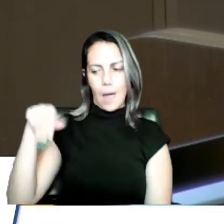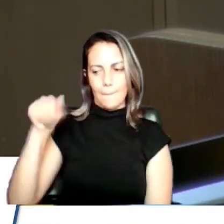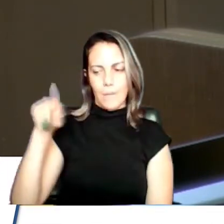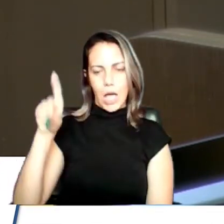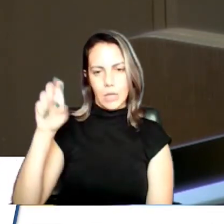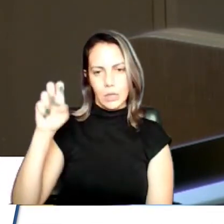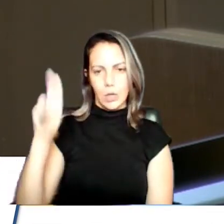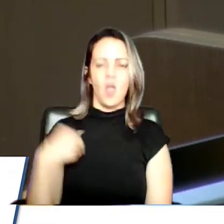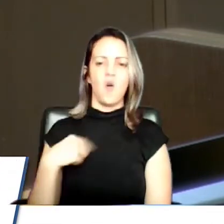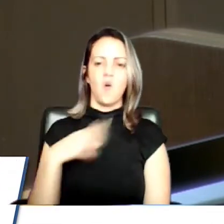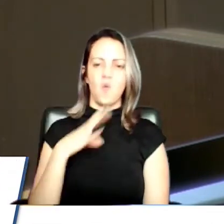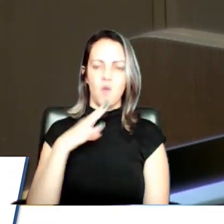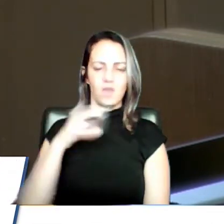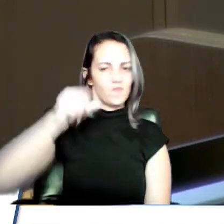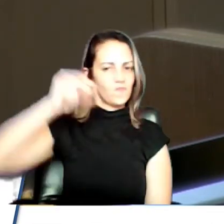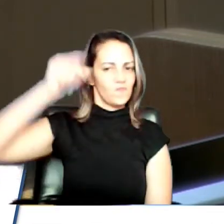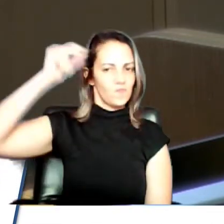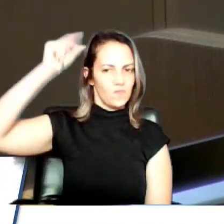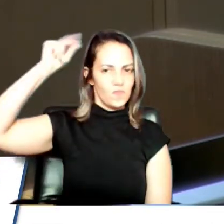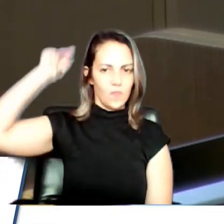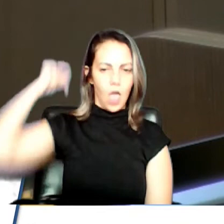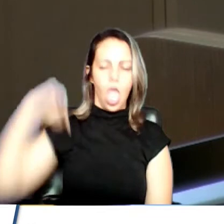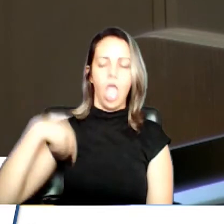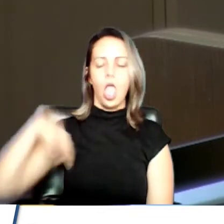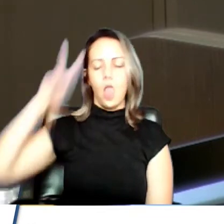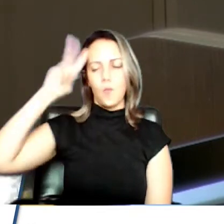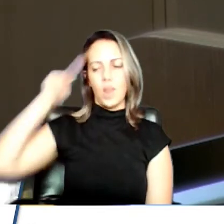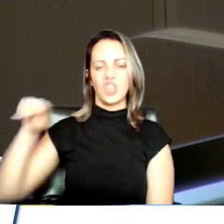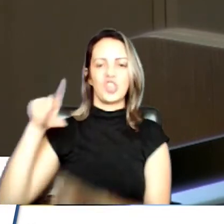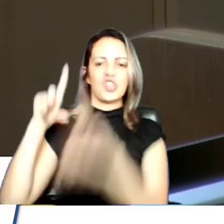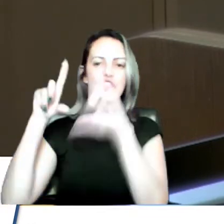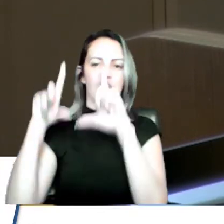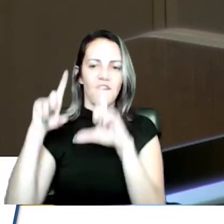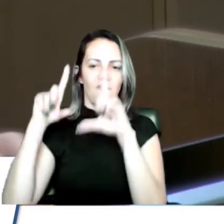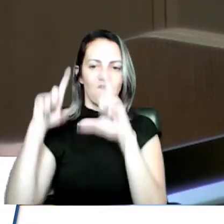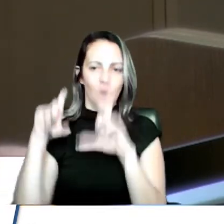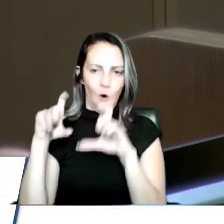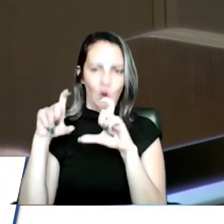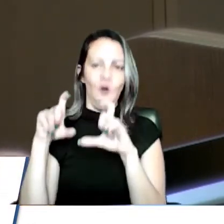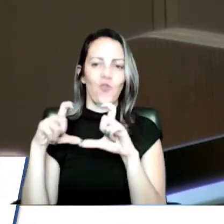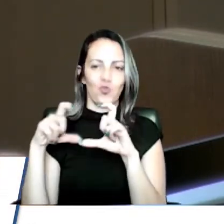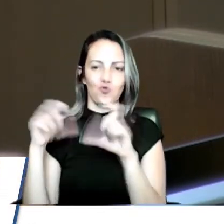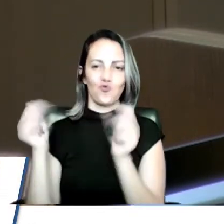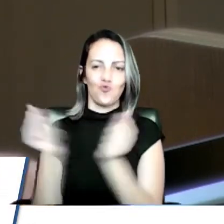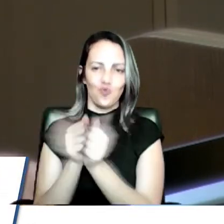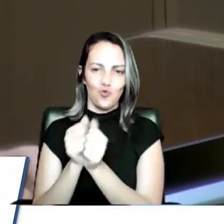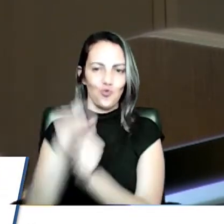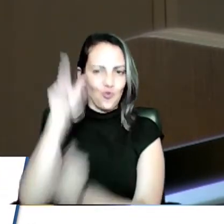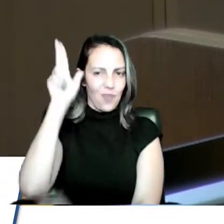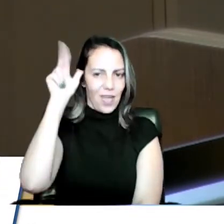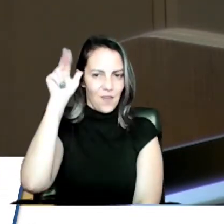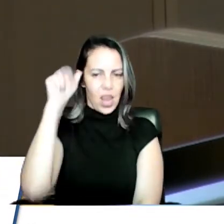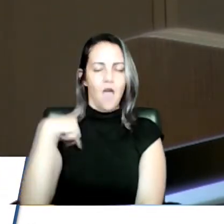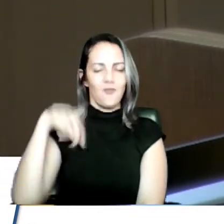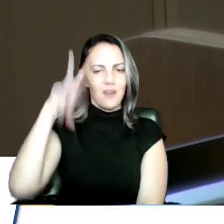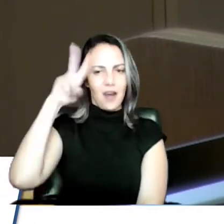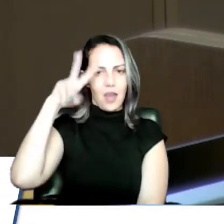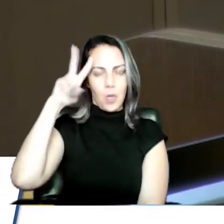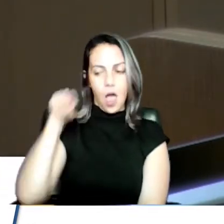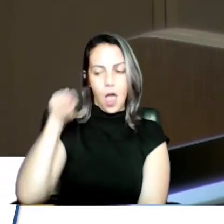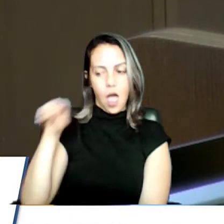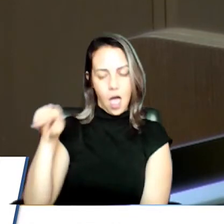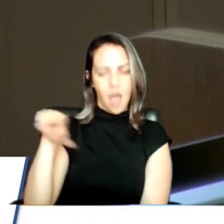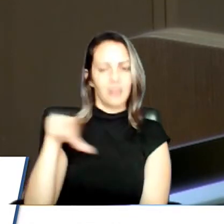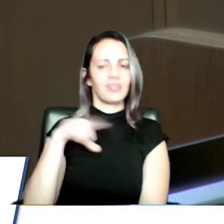ele tirava foto com os cavalinhos, eu tenho amizade, é uma pessoa do bem, trabalhadora. E houve, por parte dele também, um erro